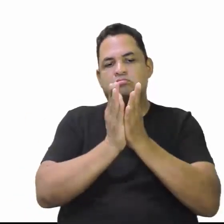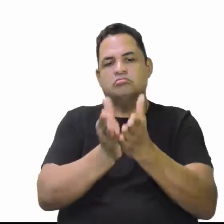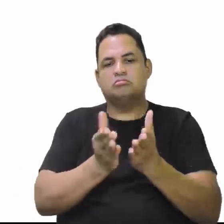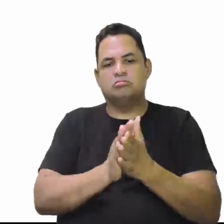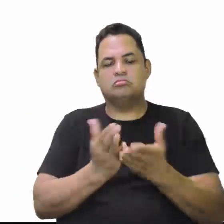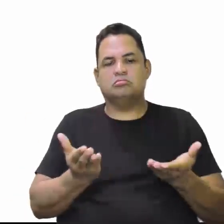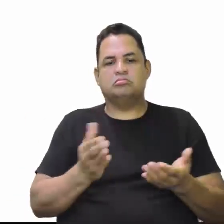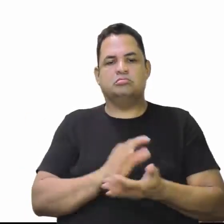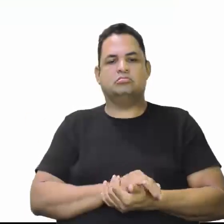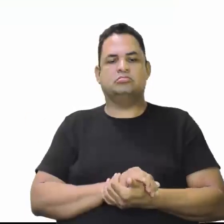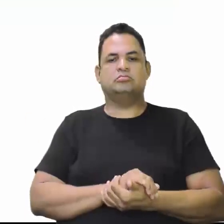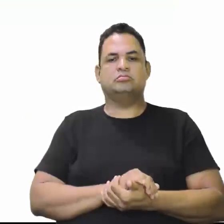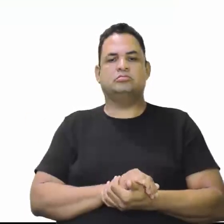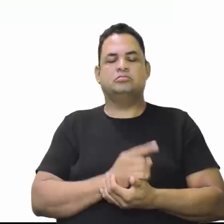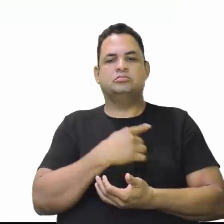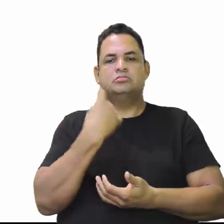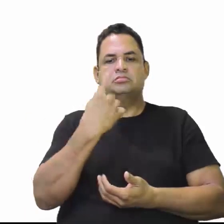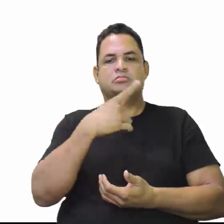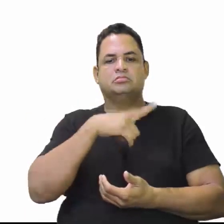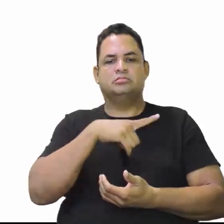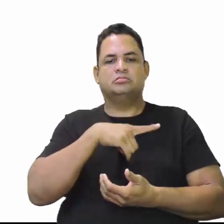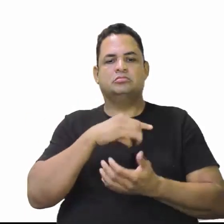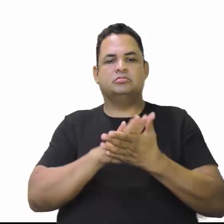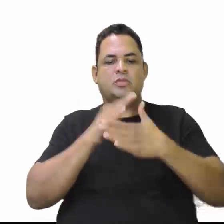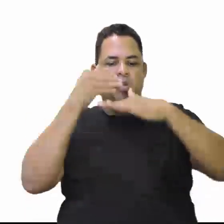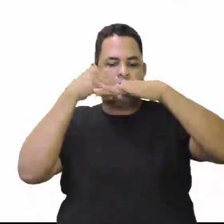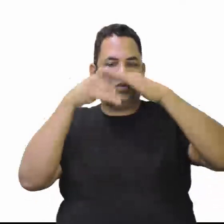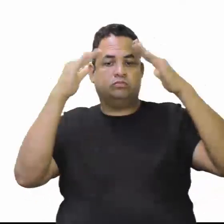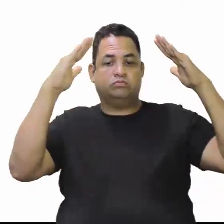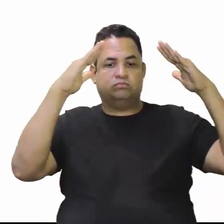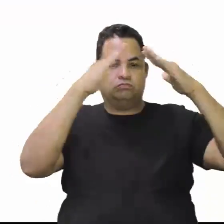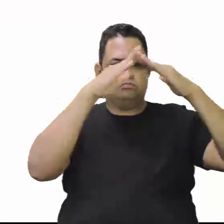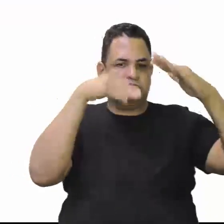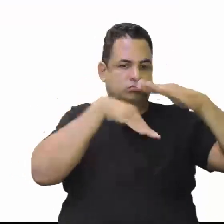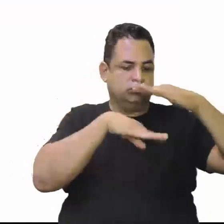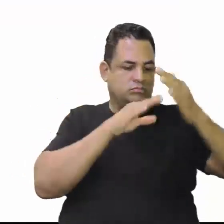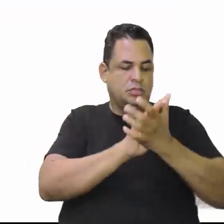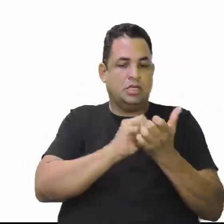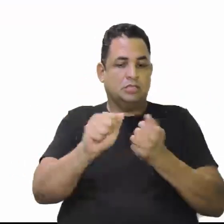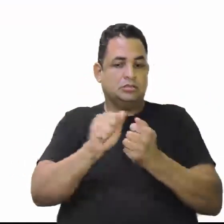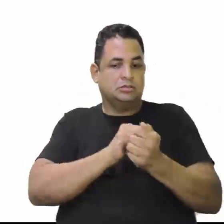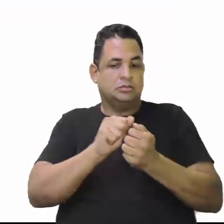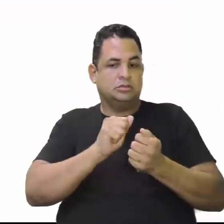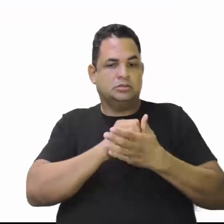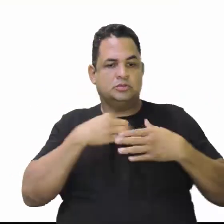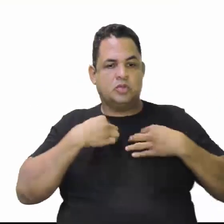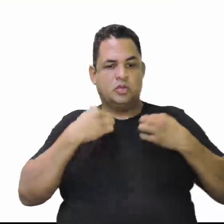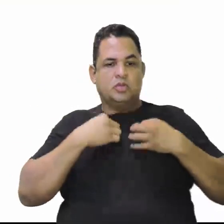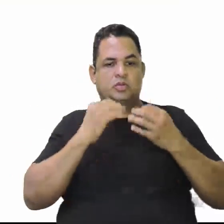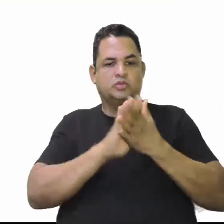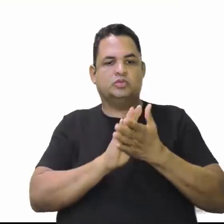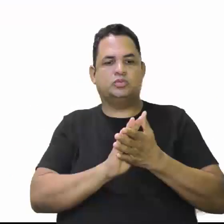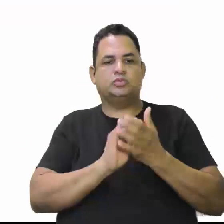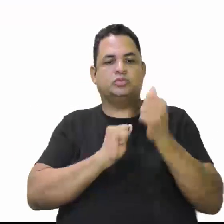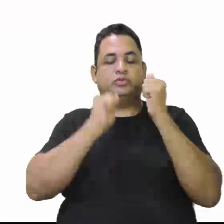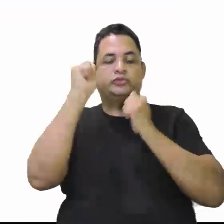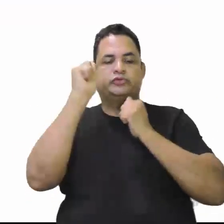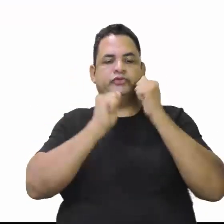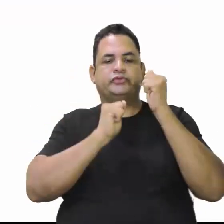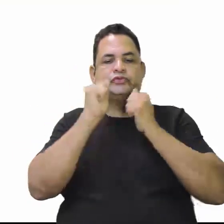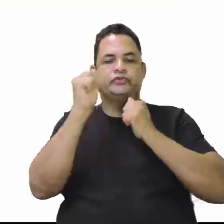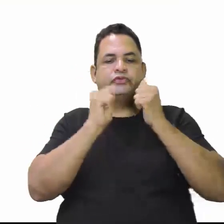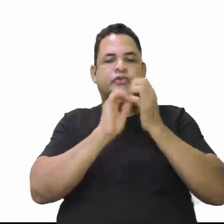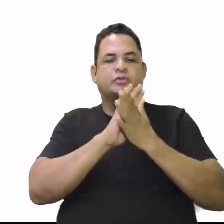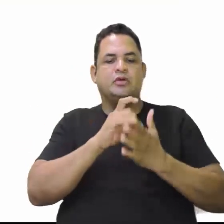aqui, E nós tínhamos aqui o armazém, lavanderia, fábrica de gelo, fábrica de